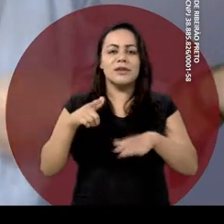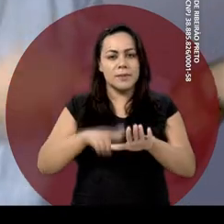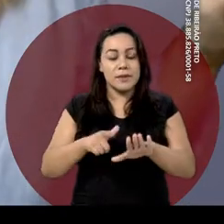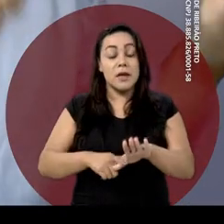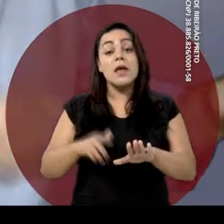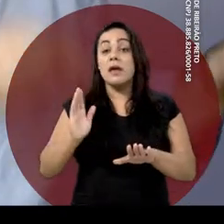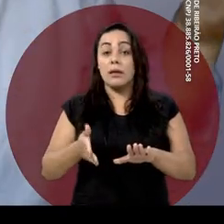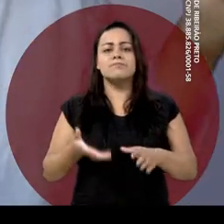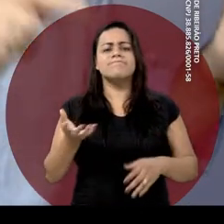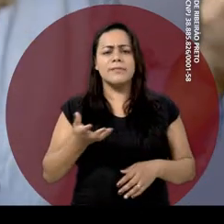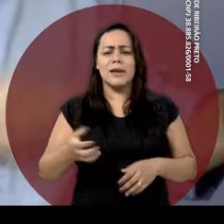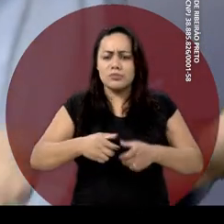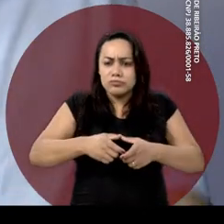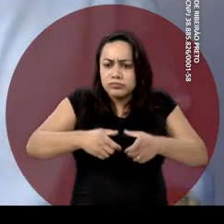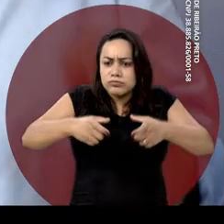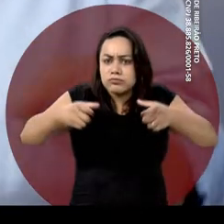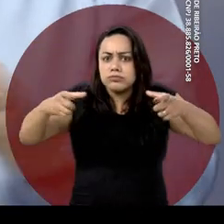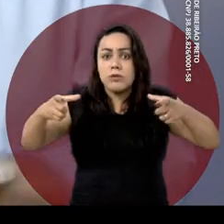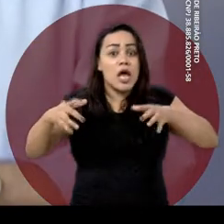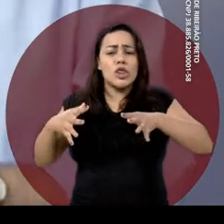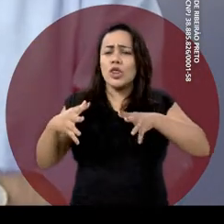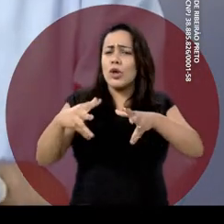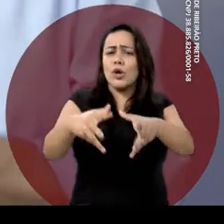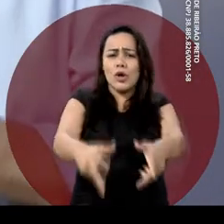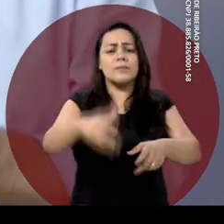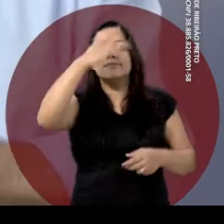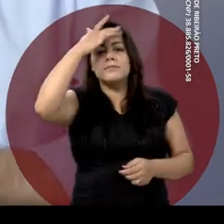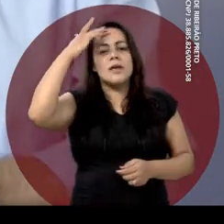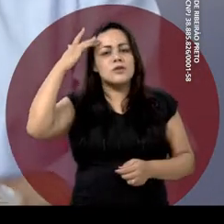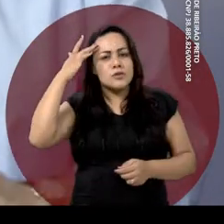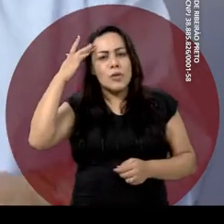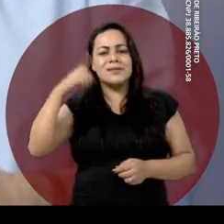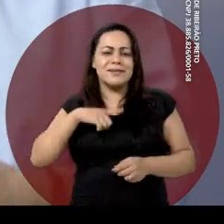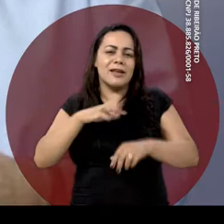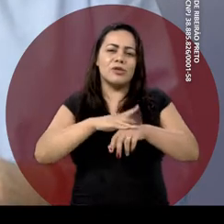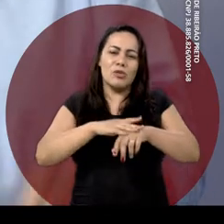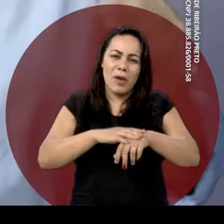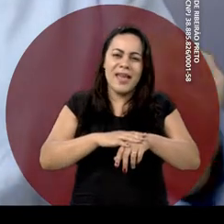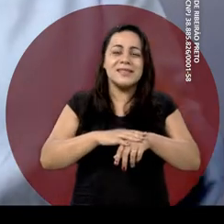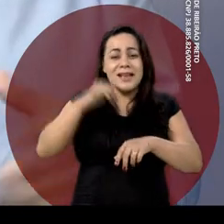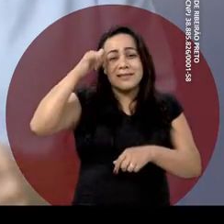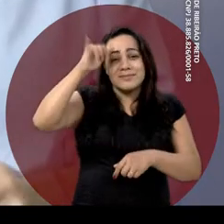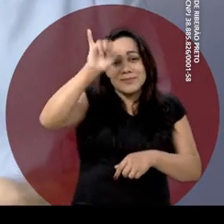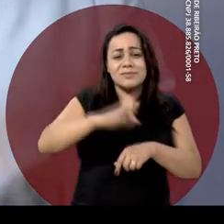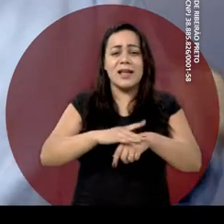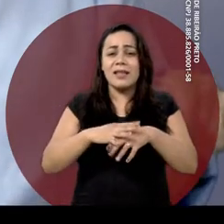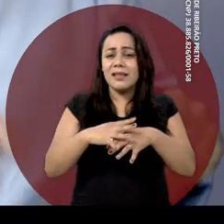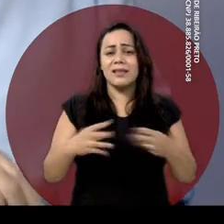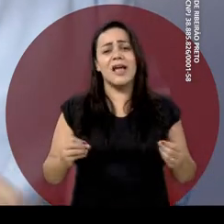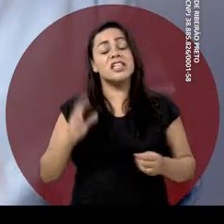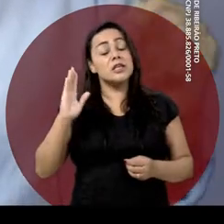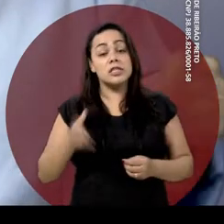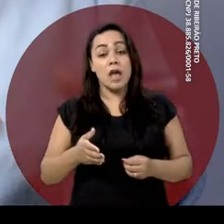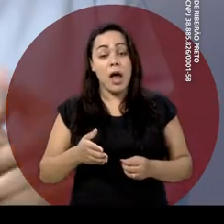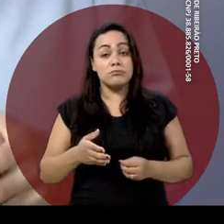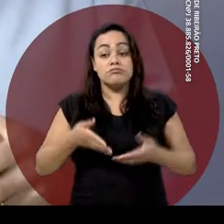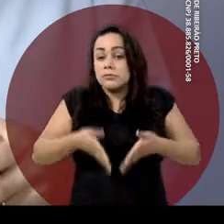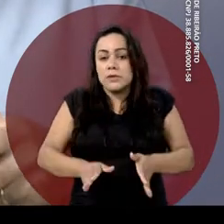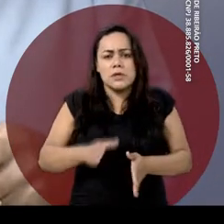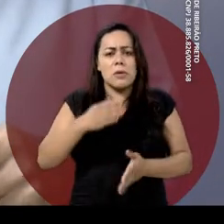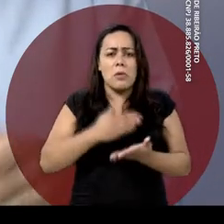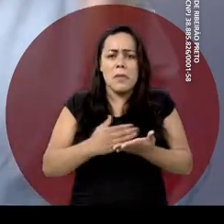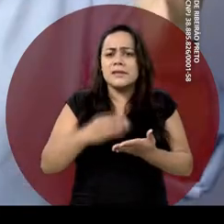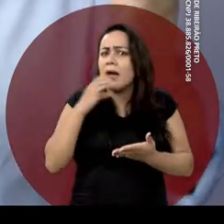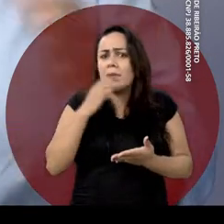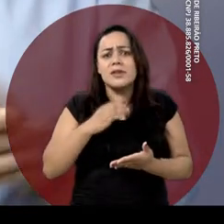ampliar esse teste agora na rede pública, de modo que todas as doenças pré-existentes sejam detectadas e tratadas já